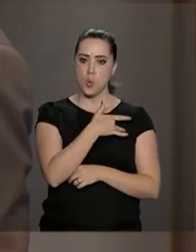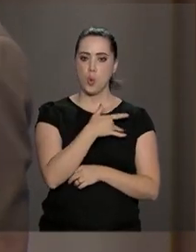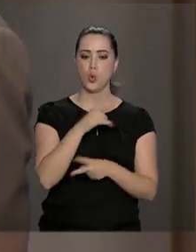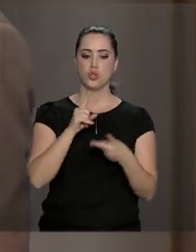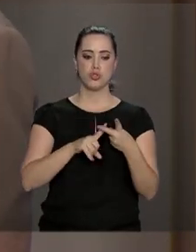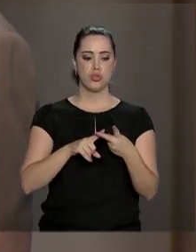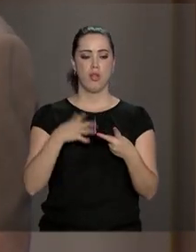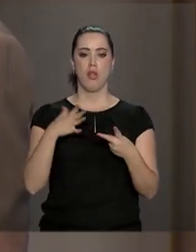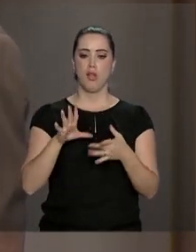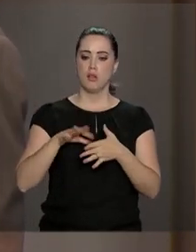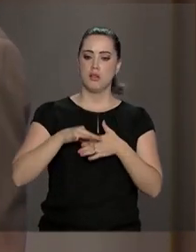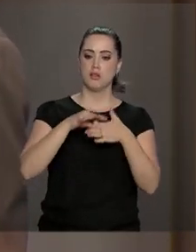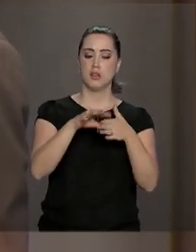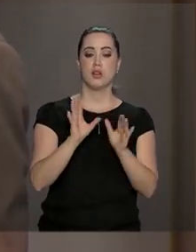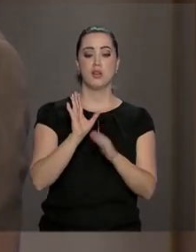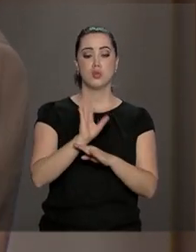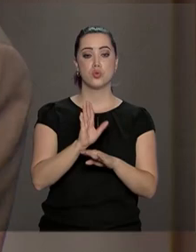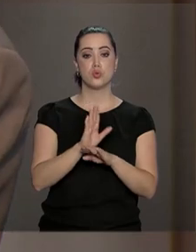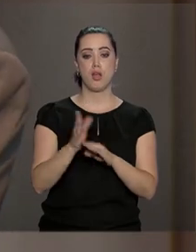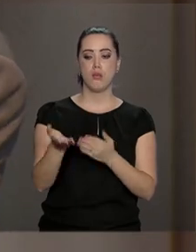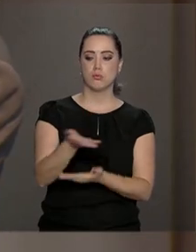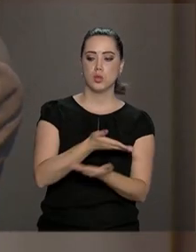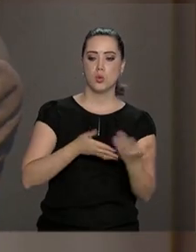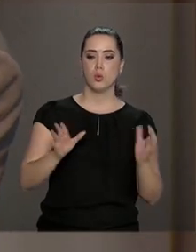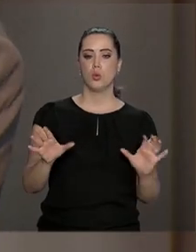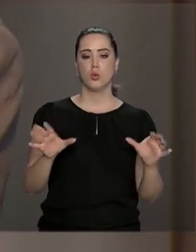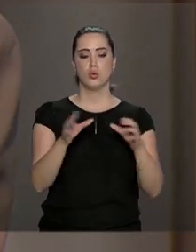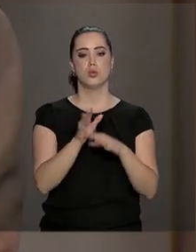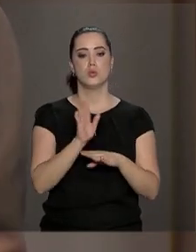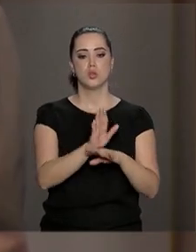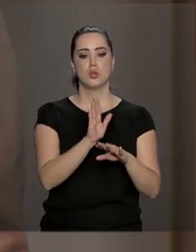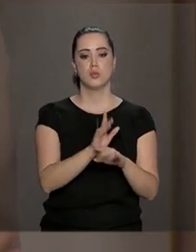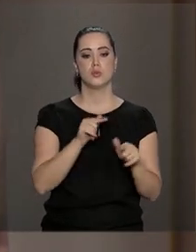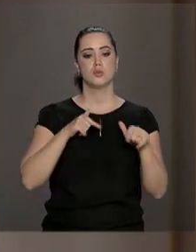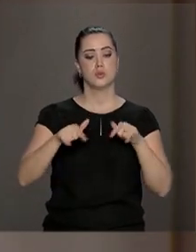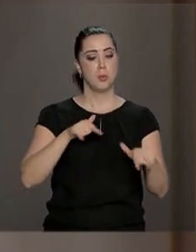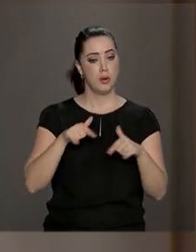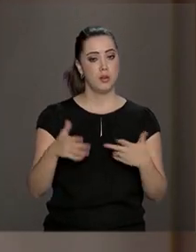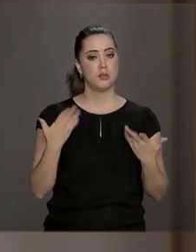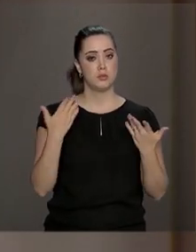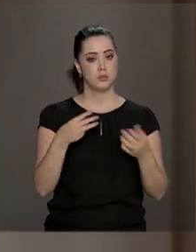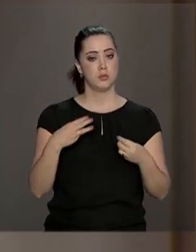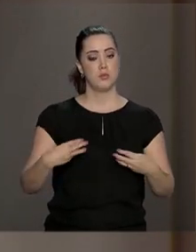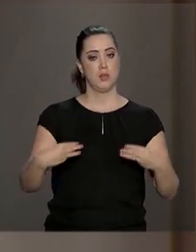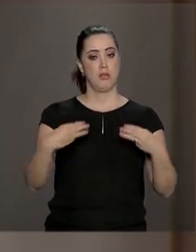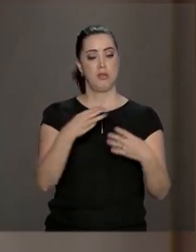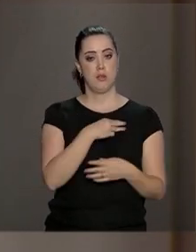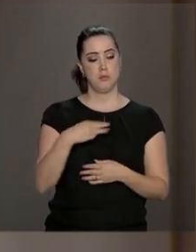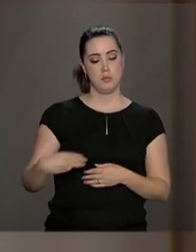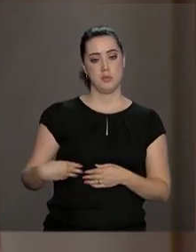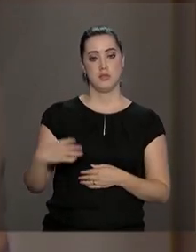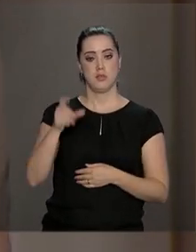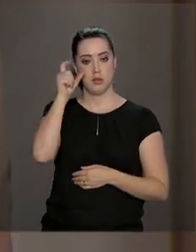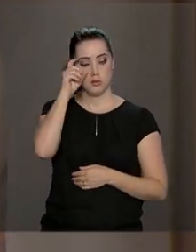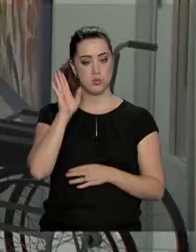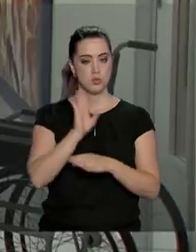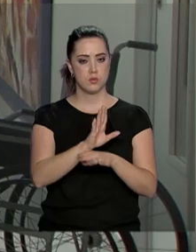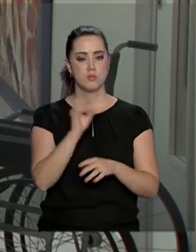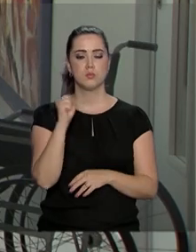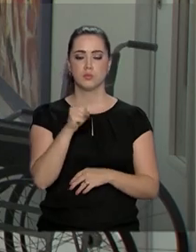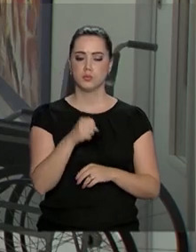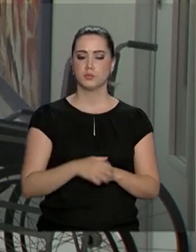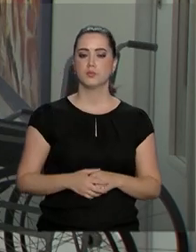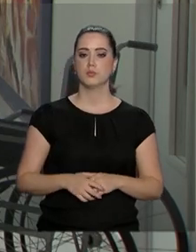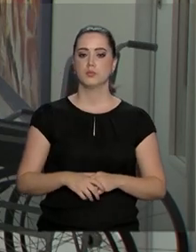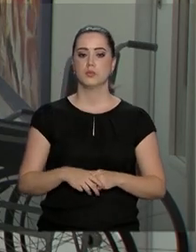botarmos juntos essa coordenação, ajudar, criar tipo um comitê de apoio a esse trabalho da ministra Damares, nós vamos ajudar muito. O